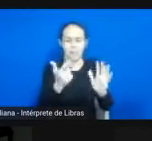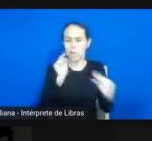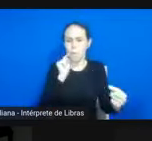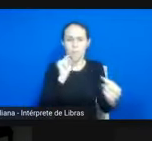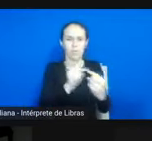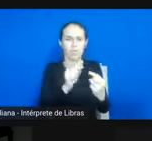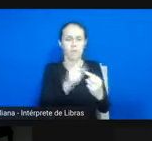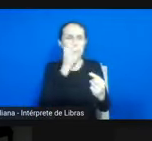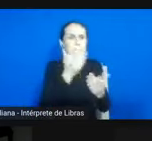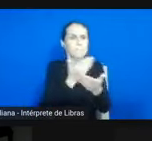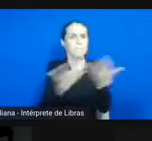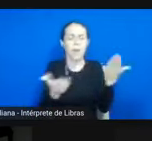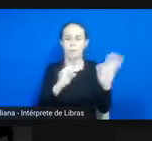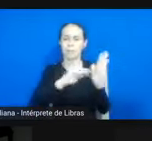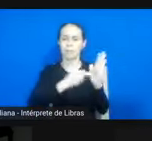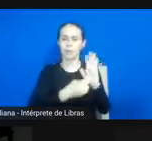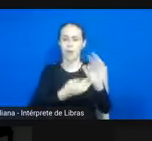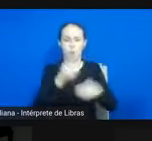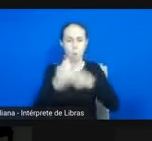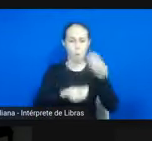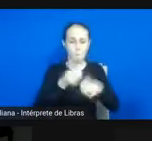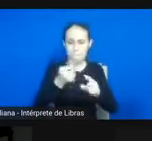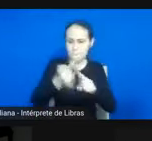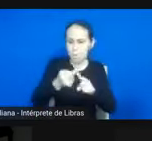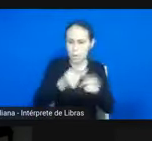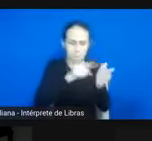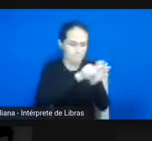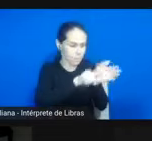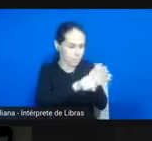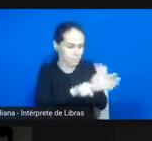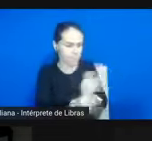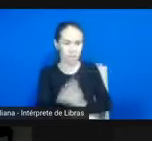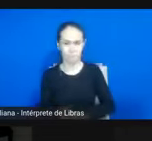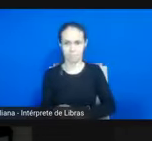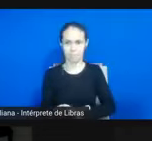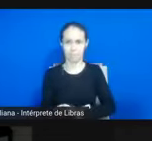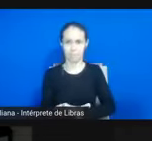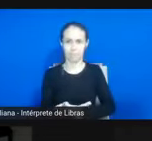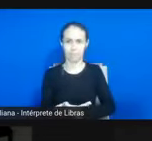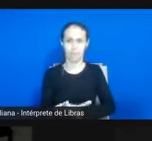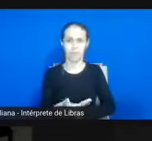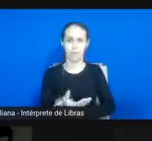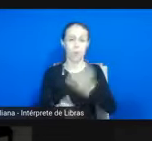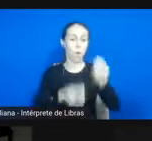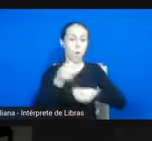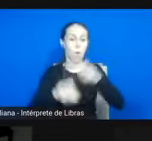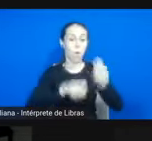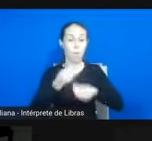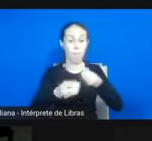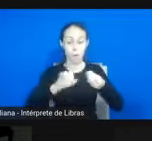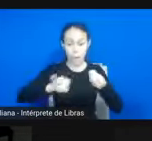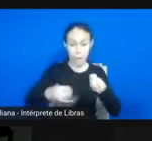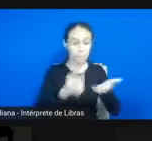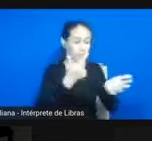do nosso fazer, do nosso historiar, se a gente não puder fazer esse saber circular. E, principalmente, porque